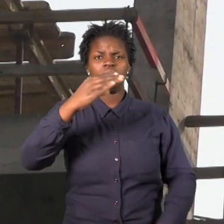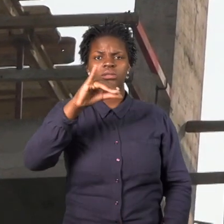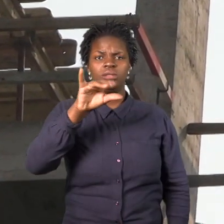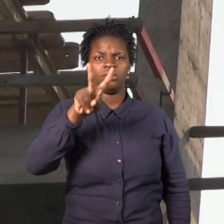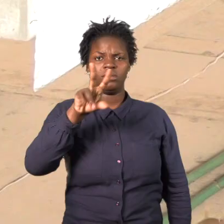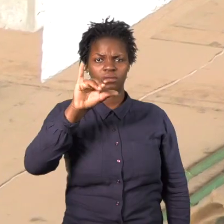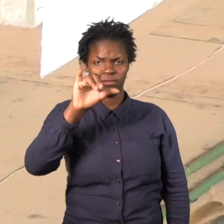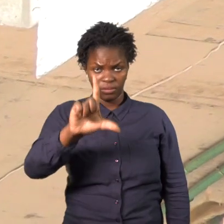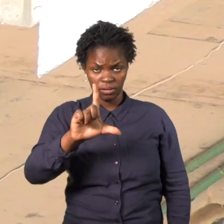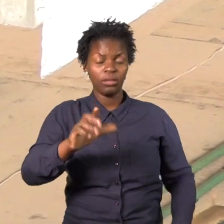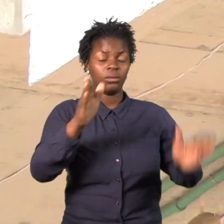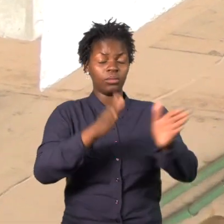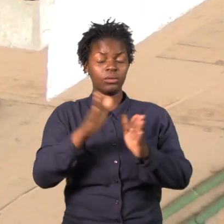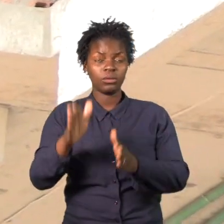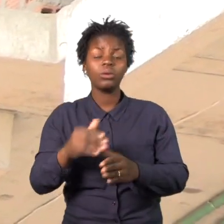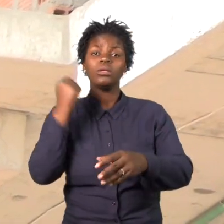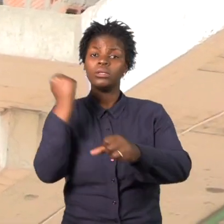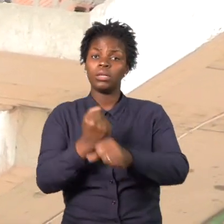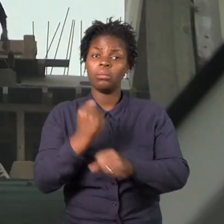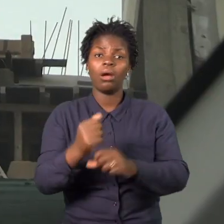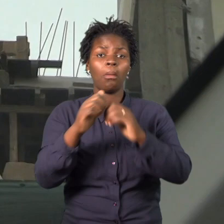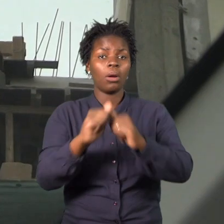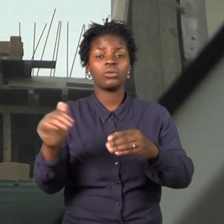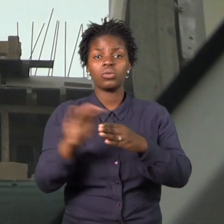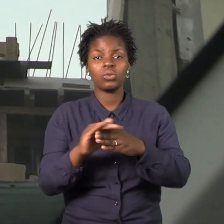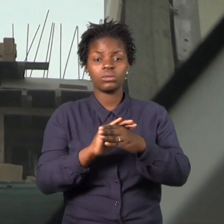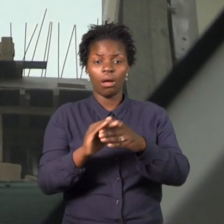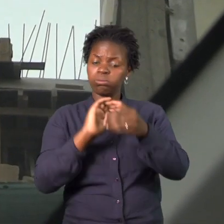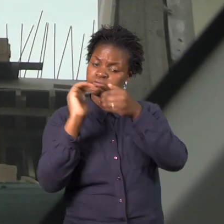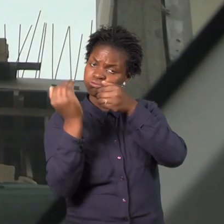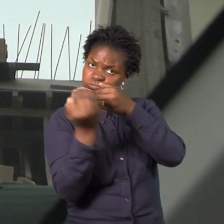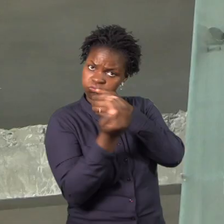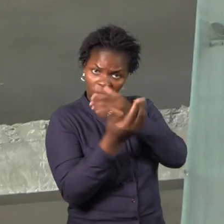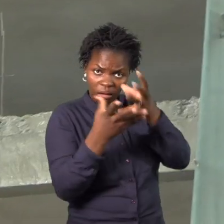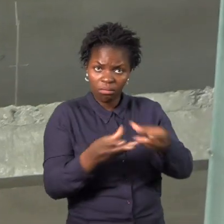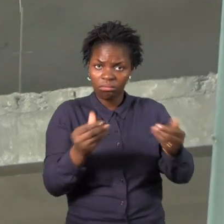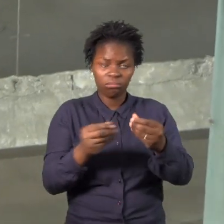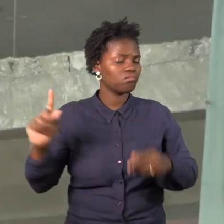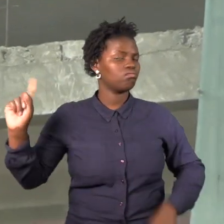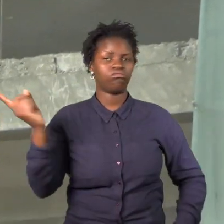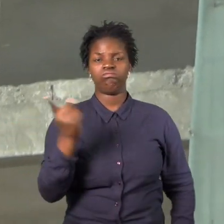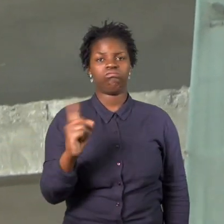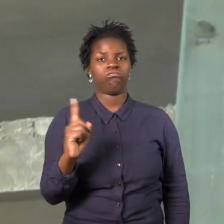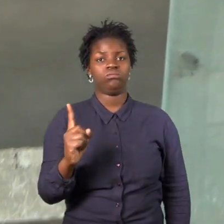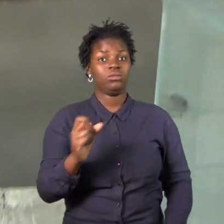os colaboradores desempenham as suas funções sem o uso de equipamentos de proteção individual, colocando em risco as suas vidas.